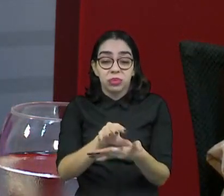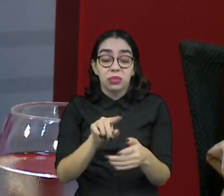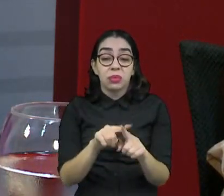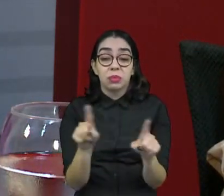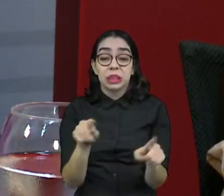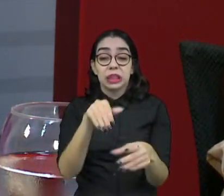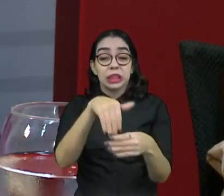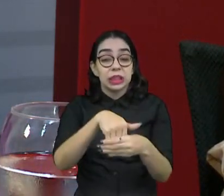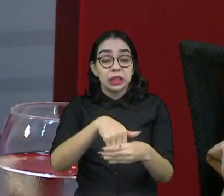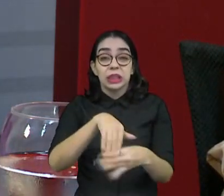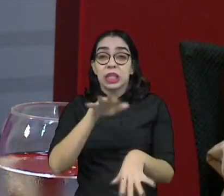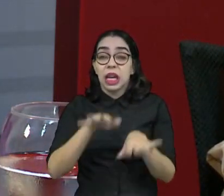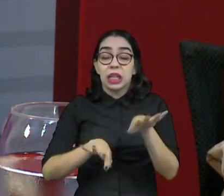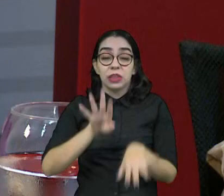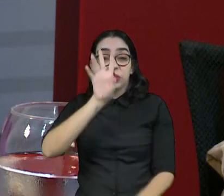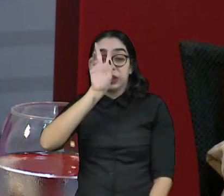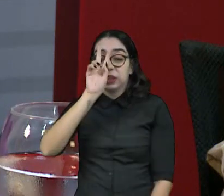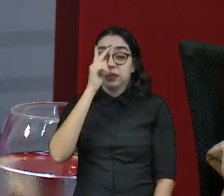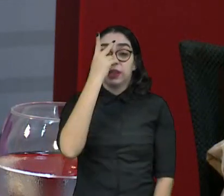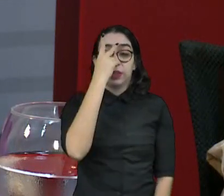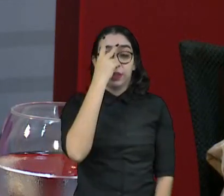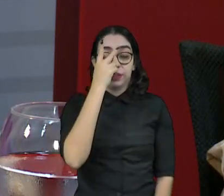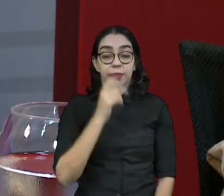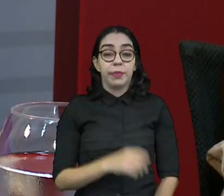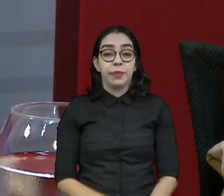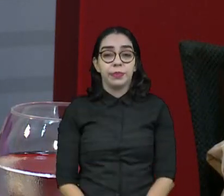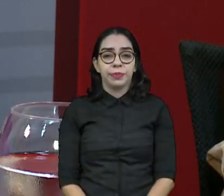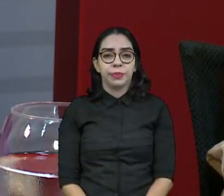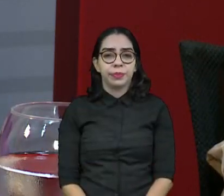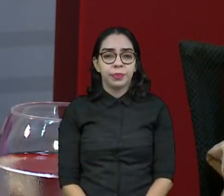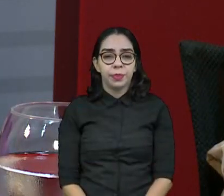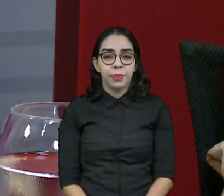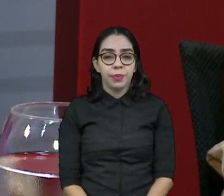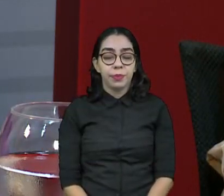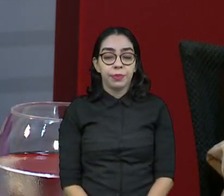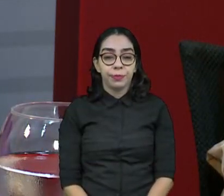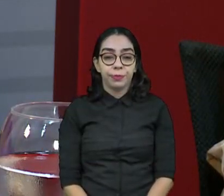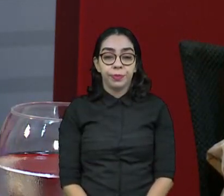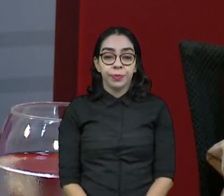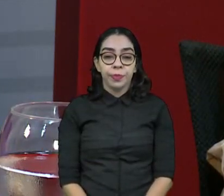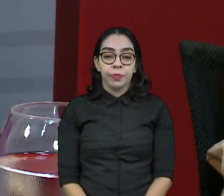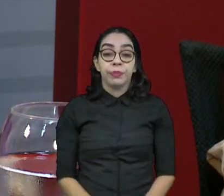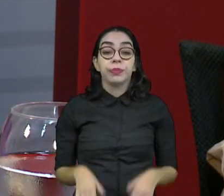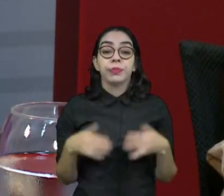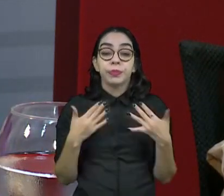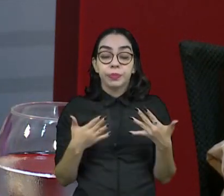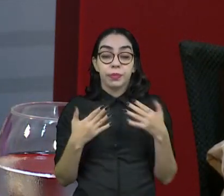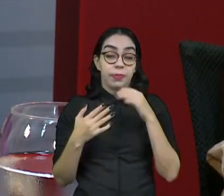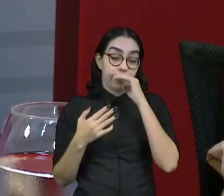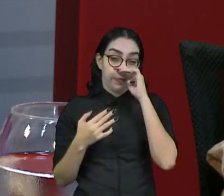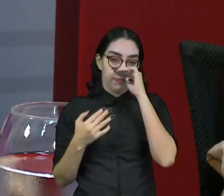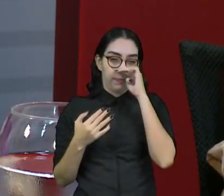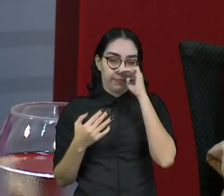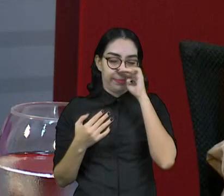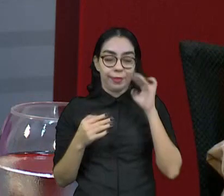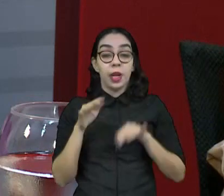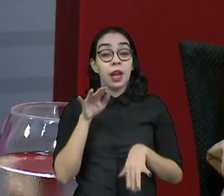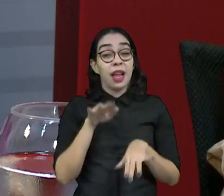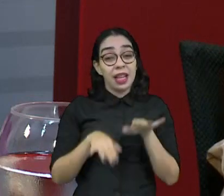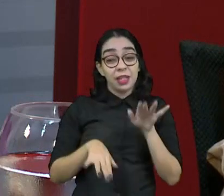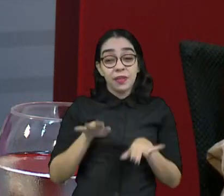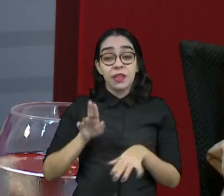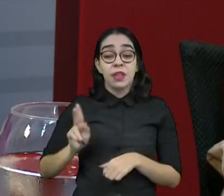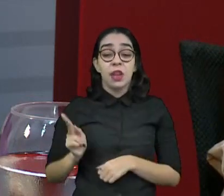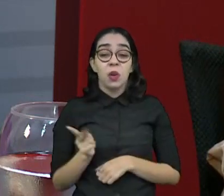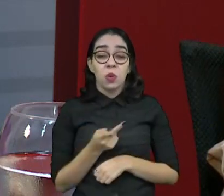decide mesmo só ele e a urna naquele momento. Então, esses três elementos são os que vão. E, às vezes, eles